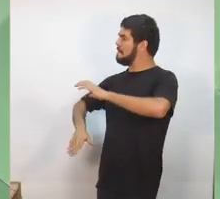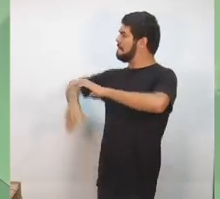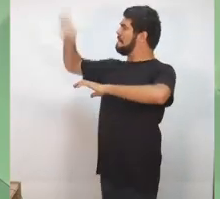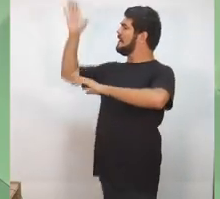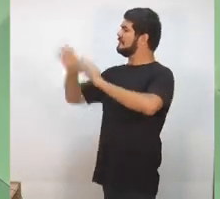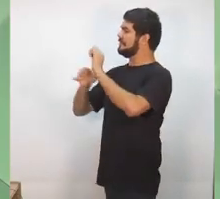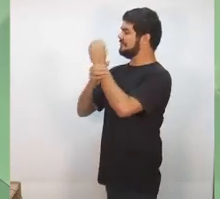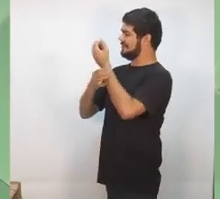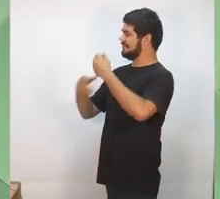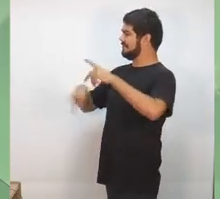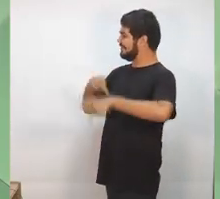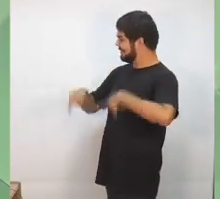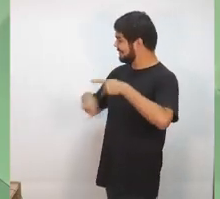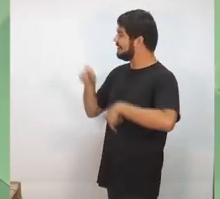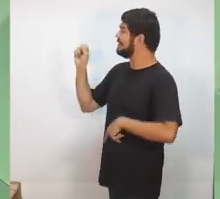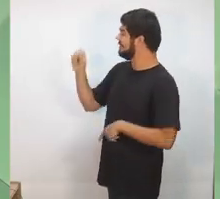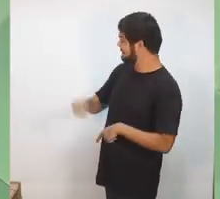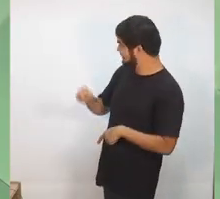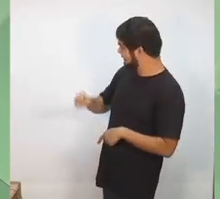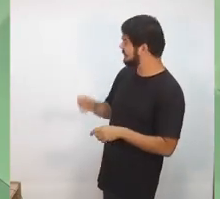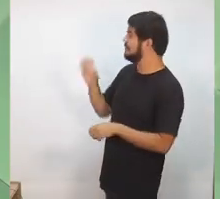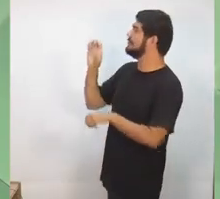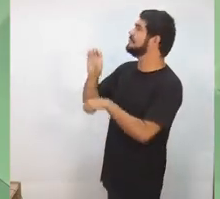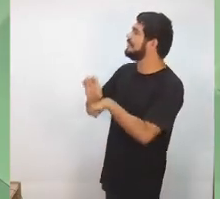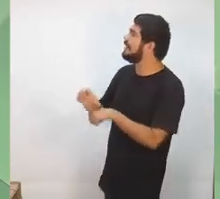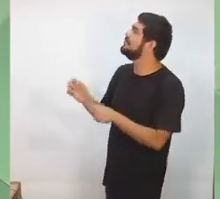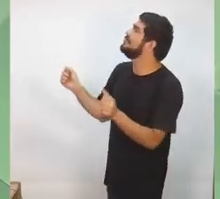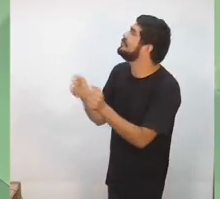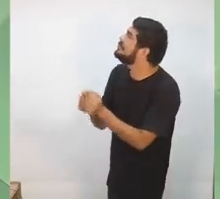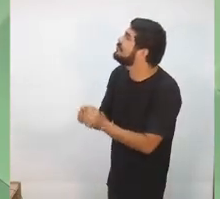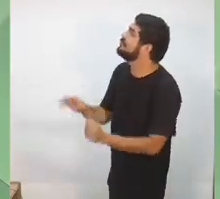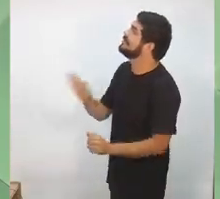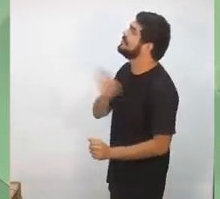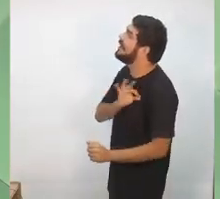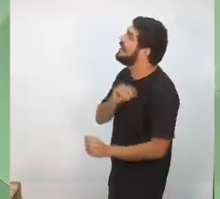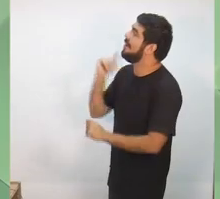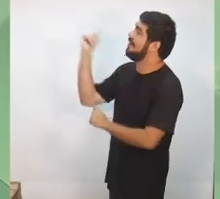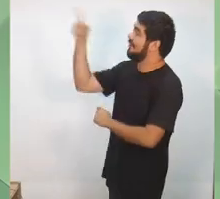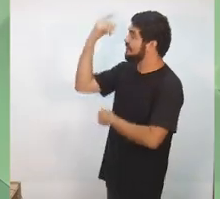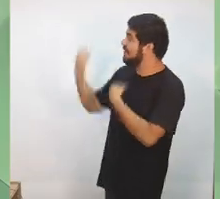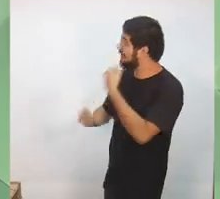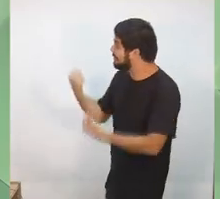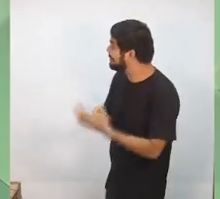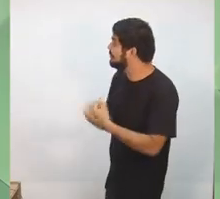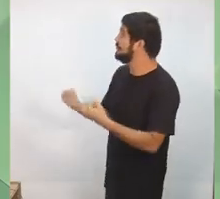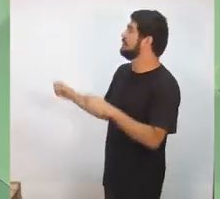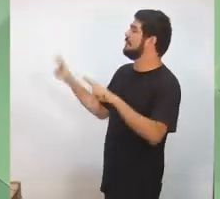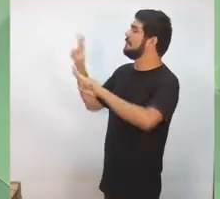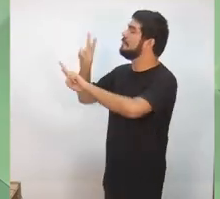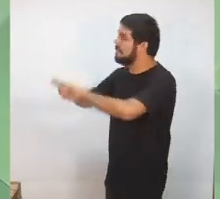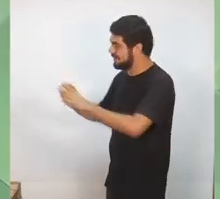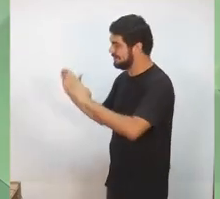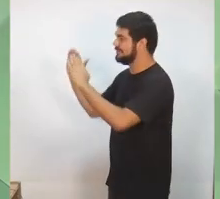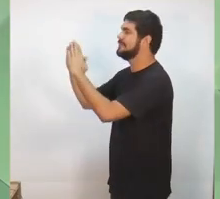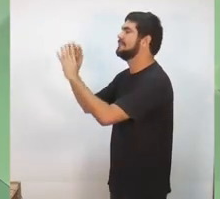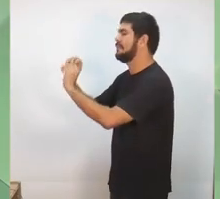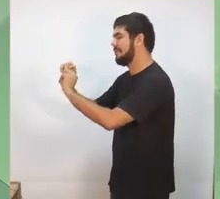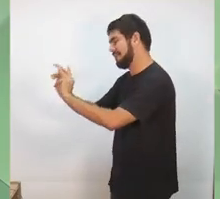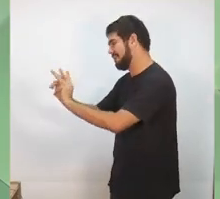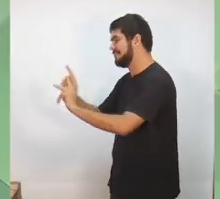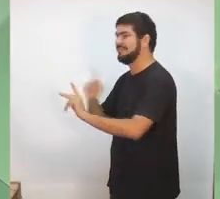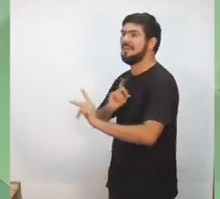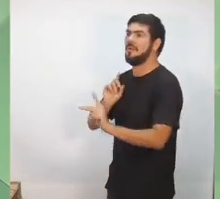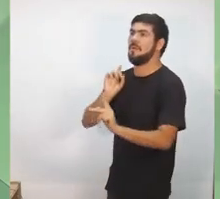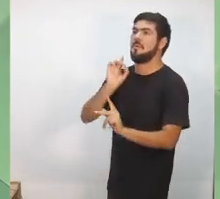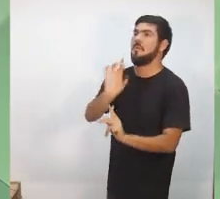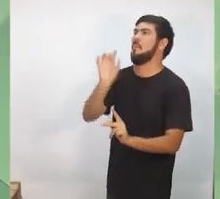a população. E aí, sim, o Estado entra com o policial, com a viatura, com os presídios que deveram ser criados. Não dá para criar um em